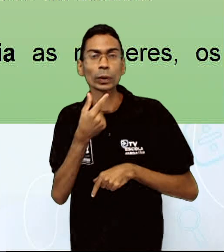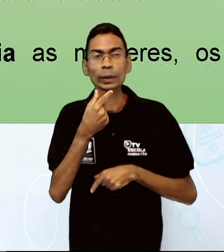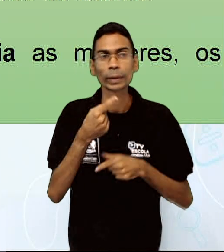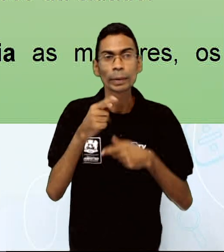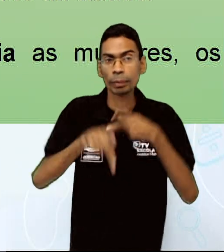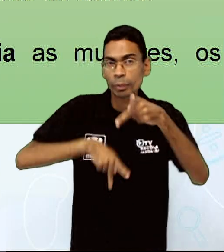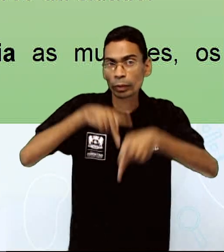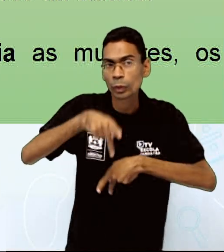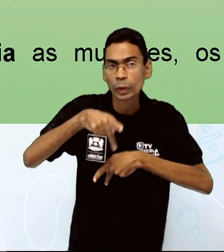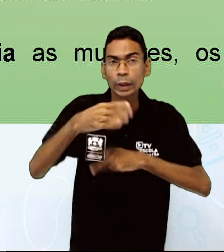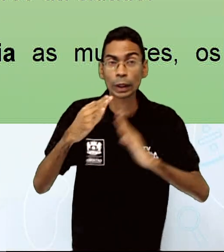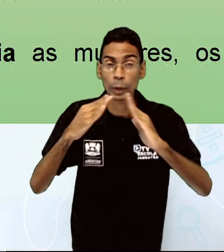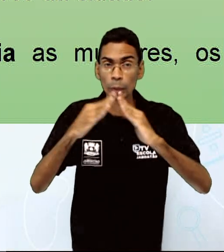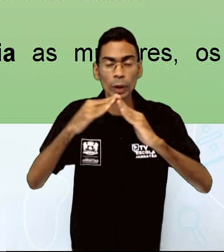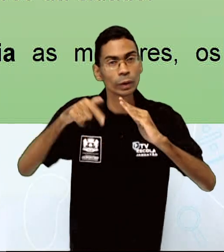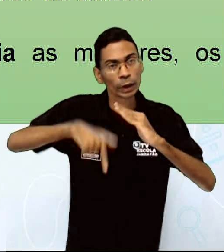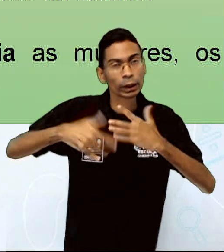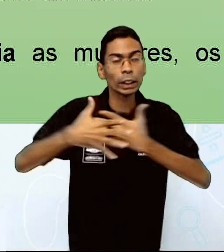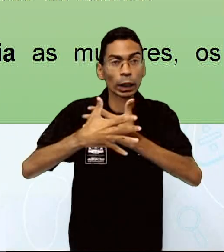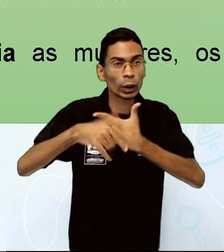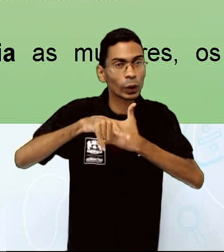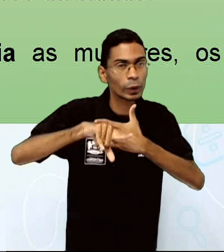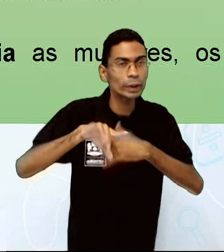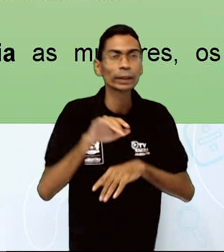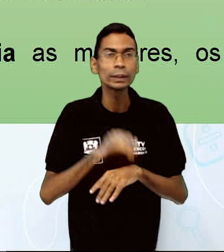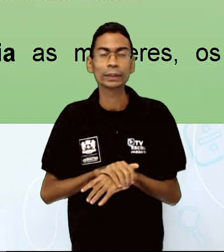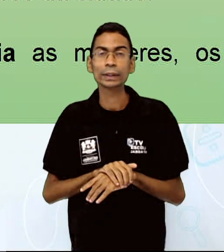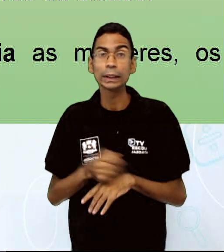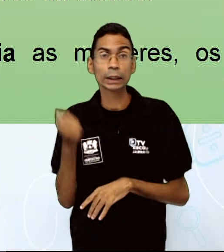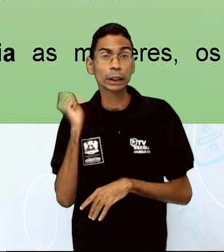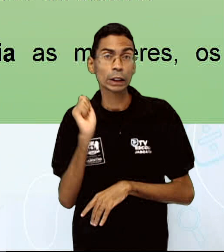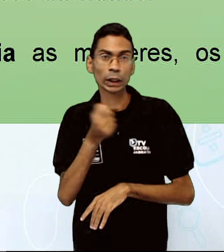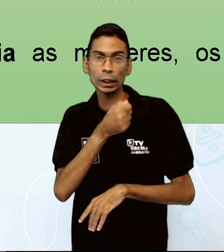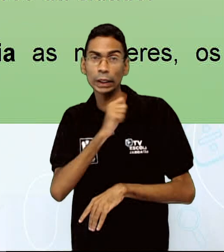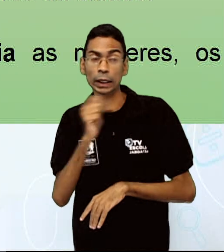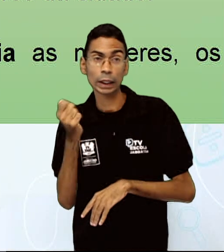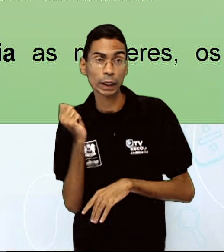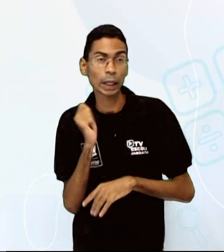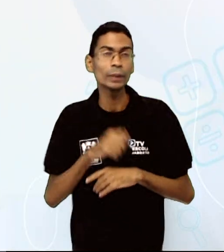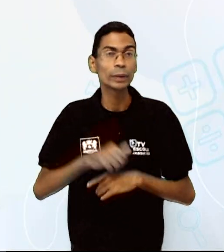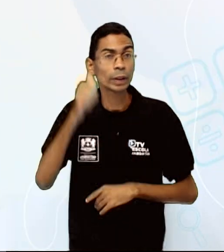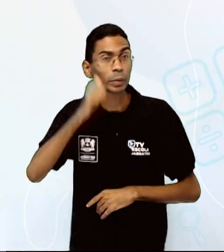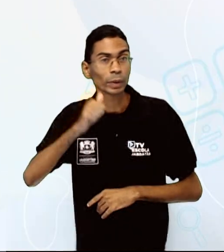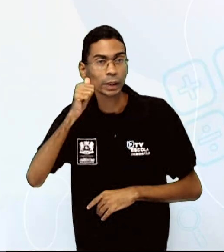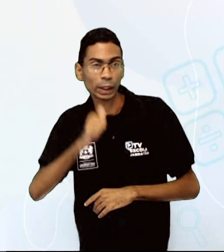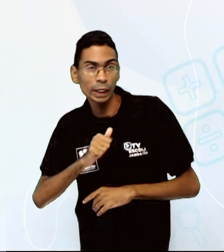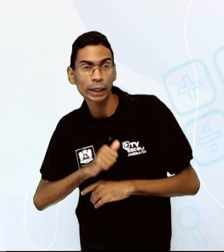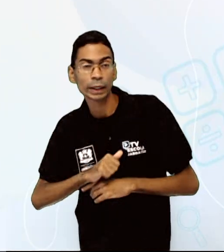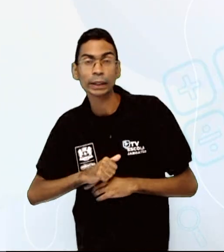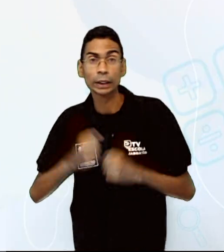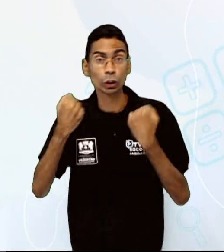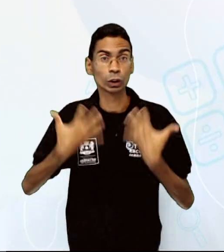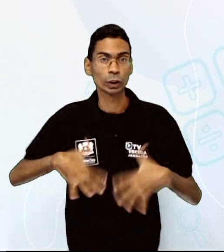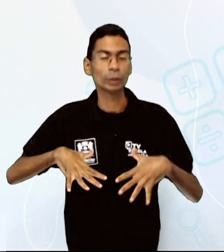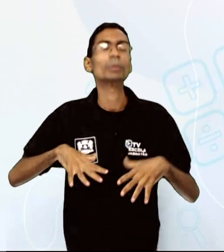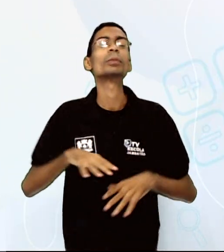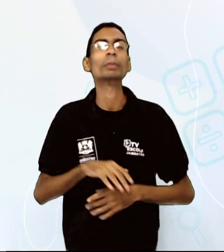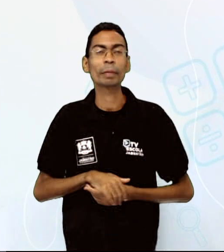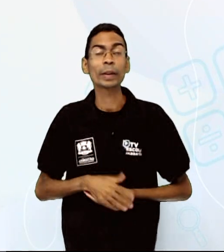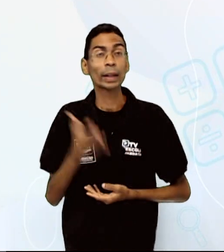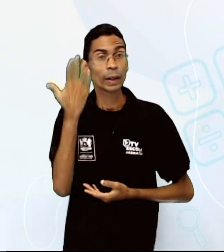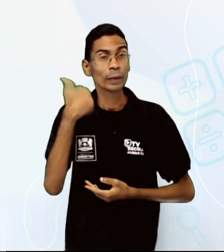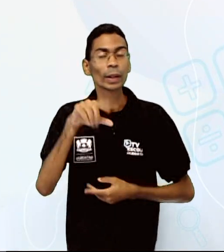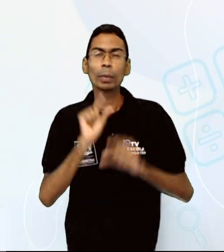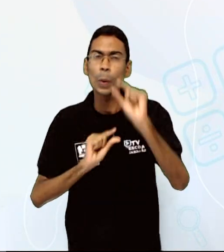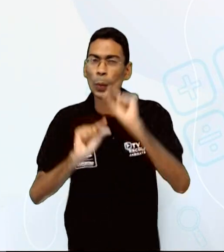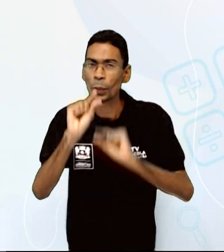cidadania as mulheres, os escravos e os estrangeiros. Então vamos